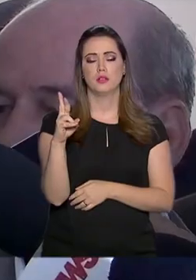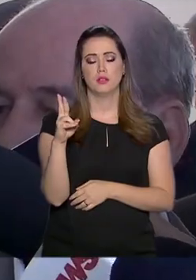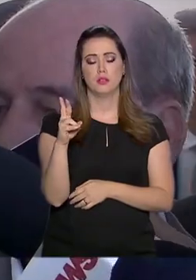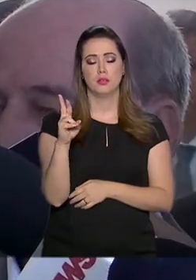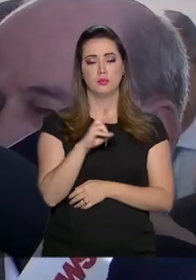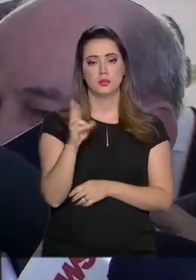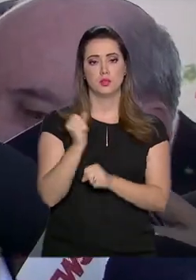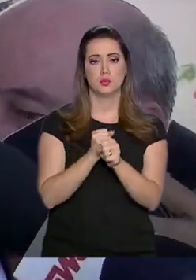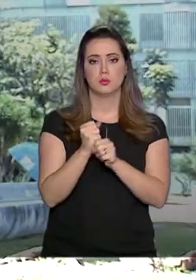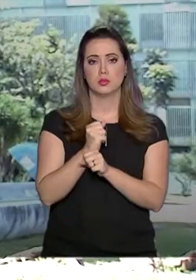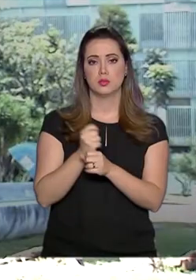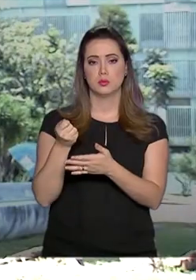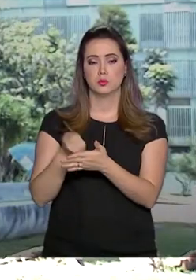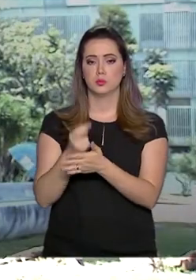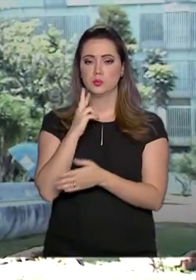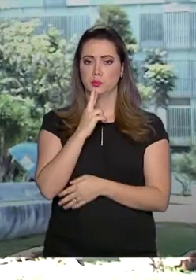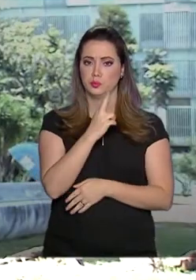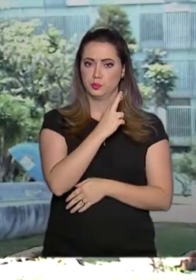a energia de Roraima.